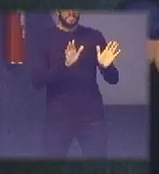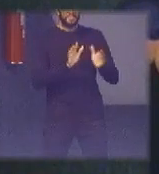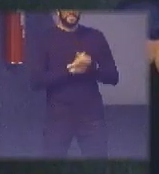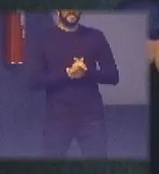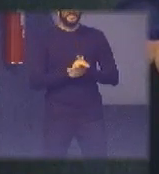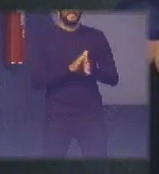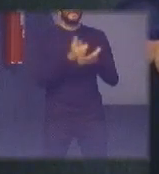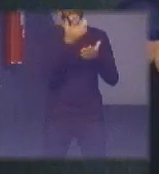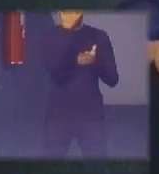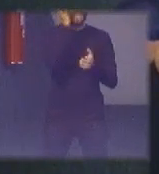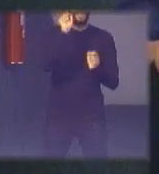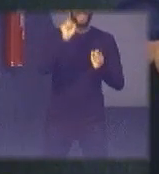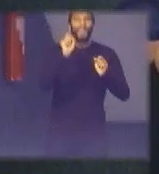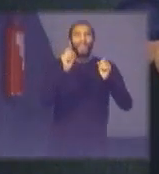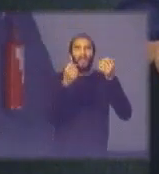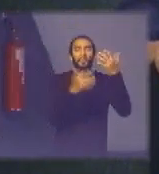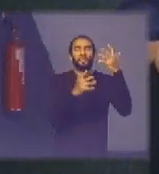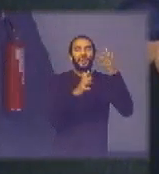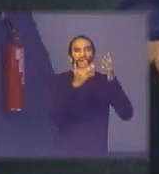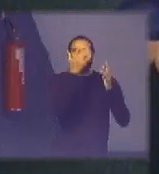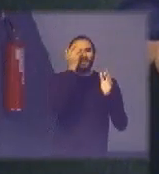quem que quer me dar parabéns